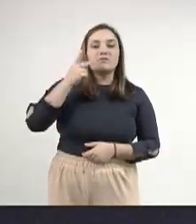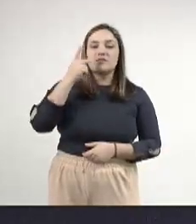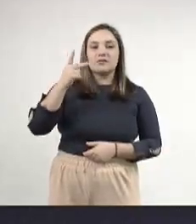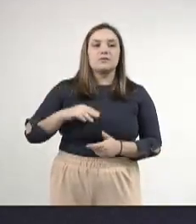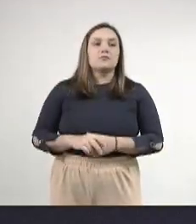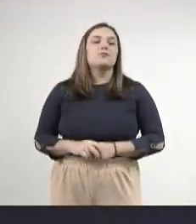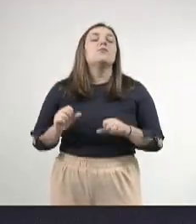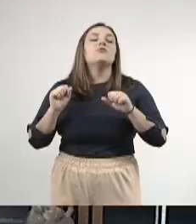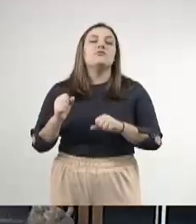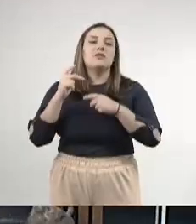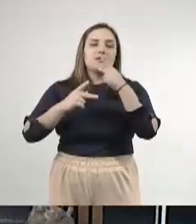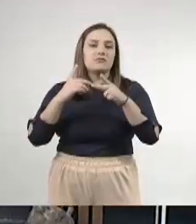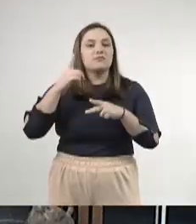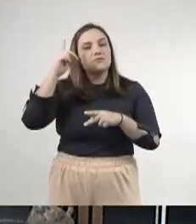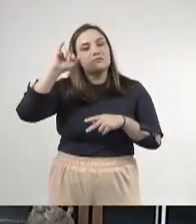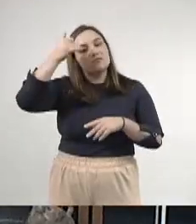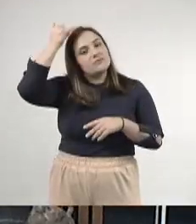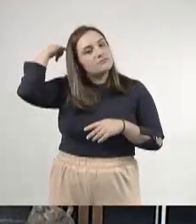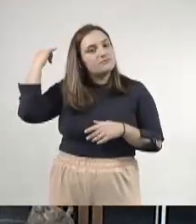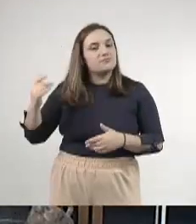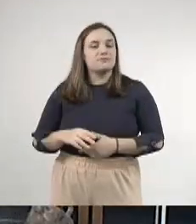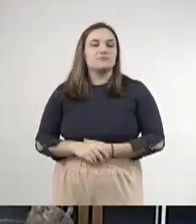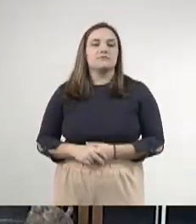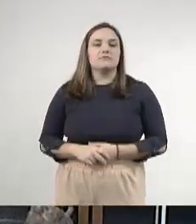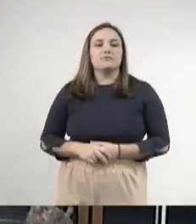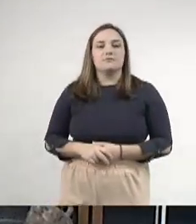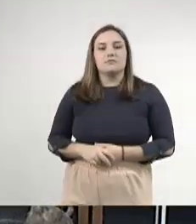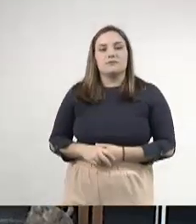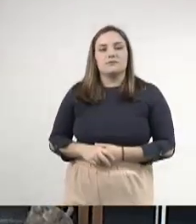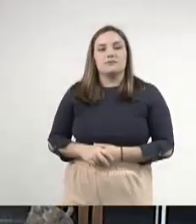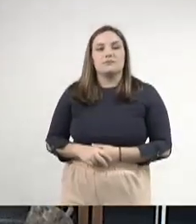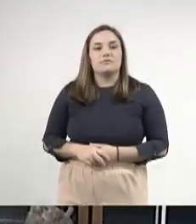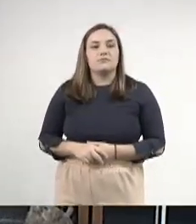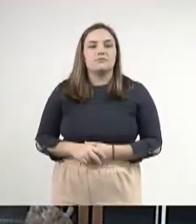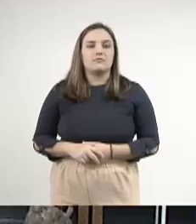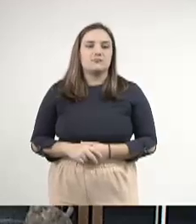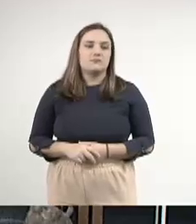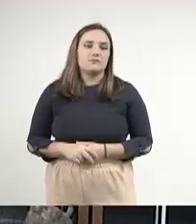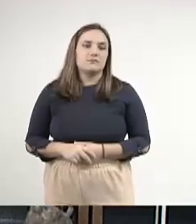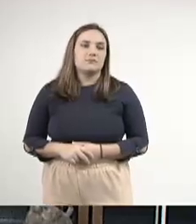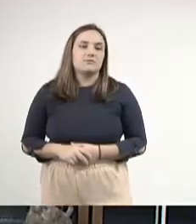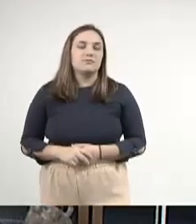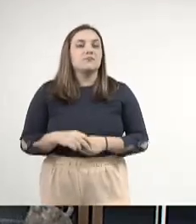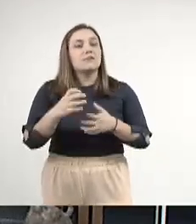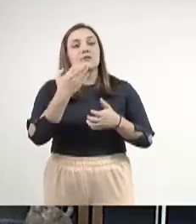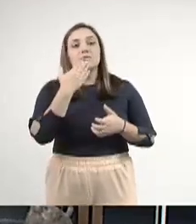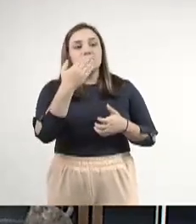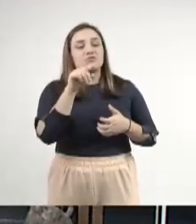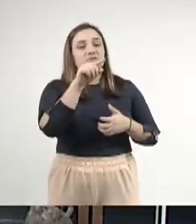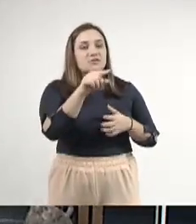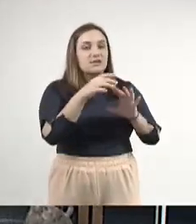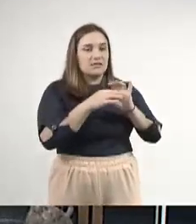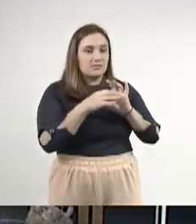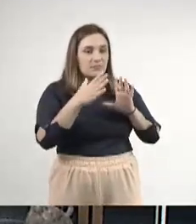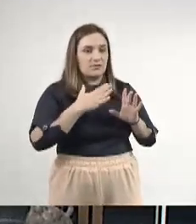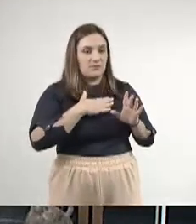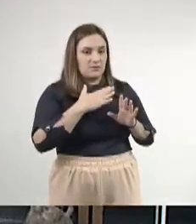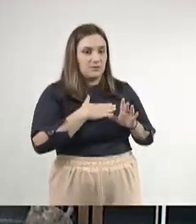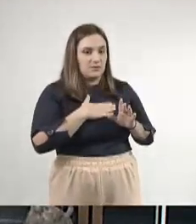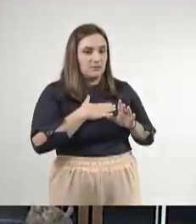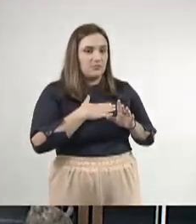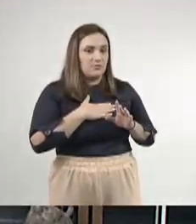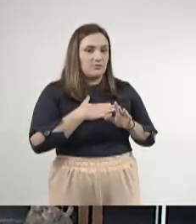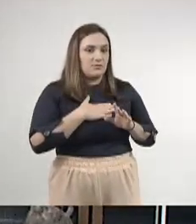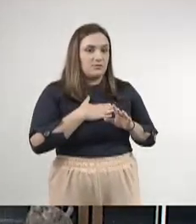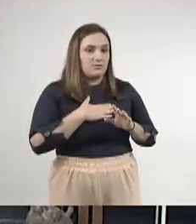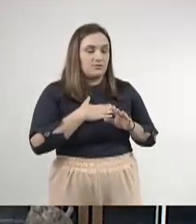Com a palavra pela ordem, deputado Júnior Mock. Senhor presidente, quero solicitar a vossa excelência que me permita, no momento